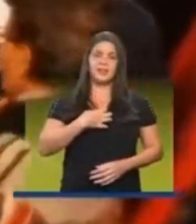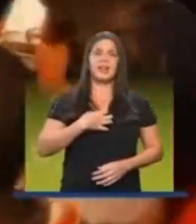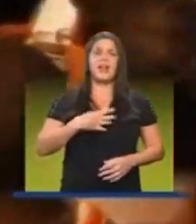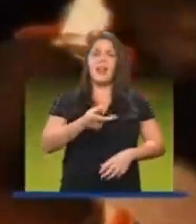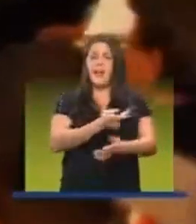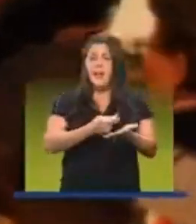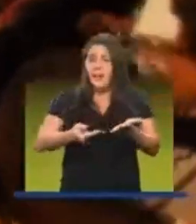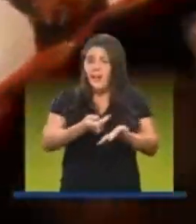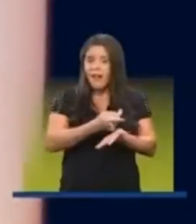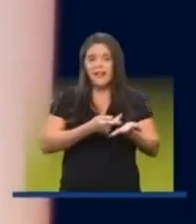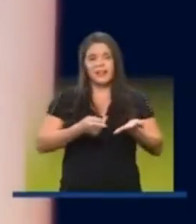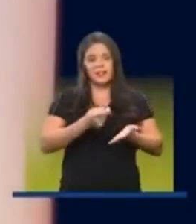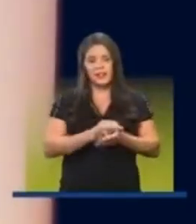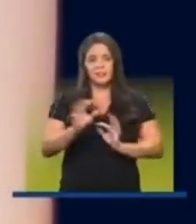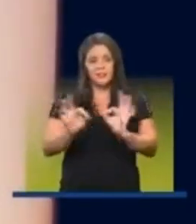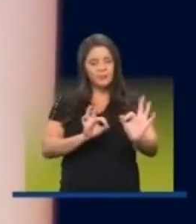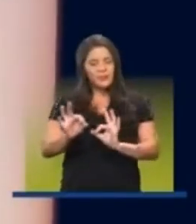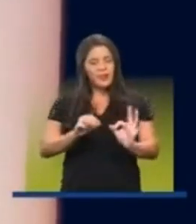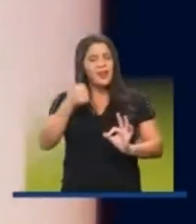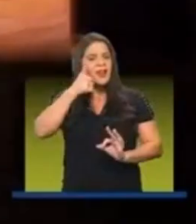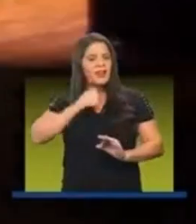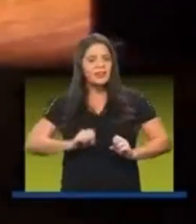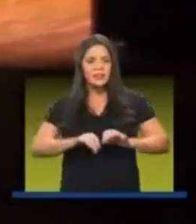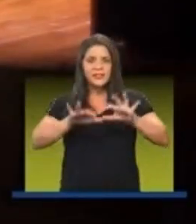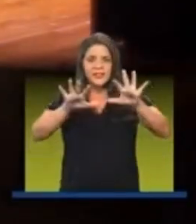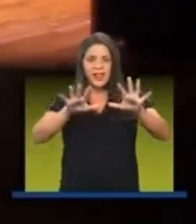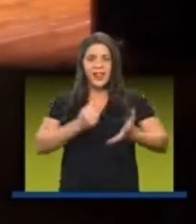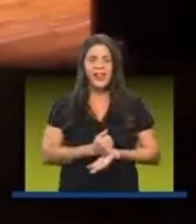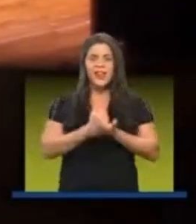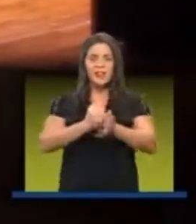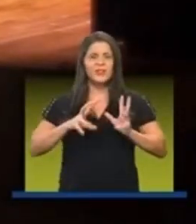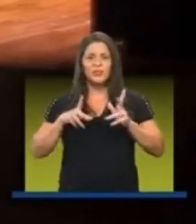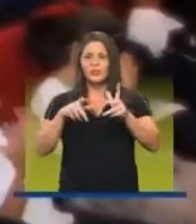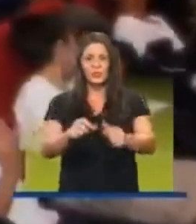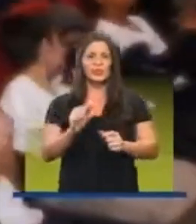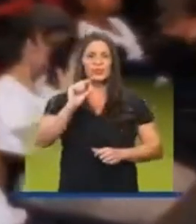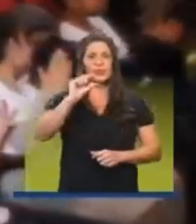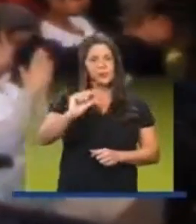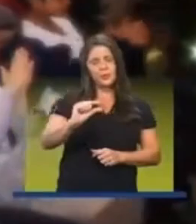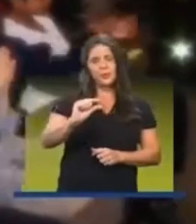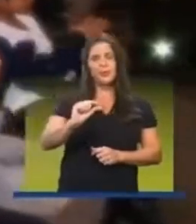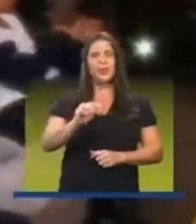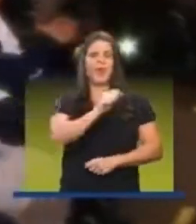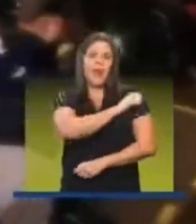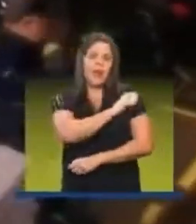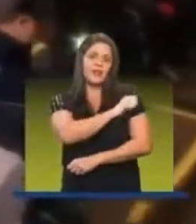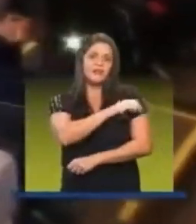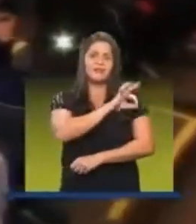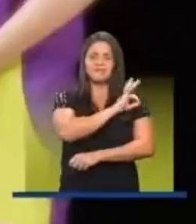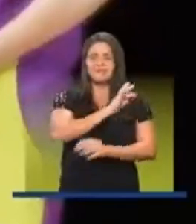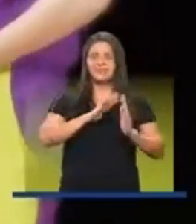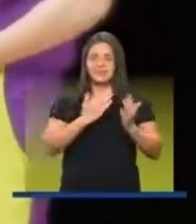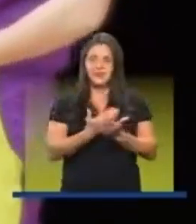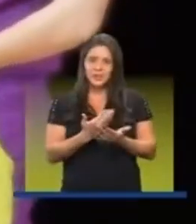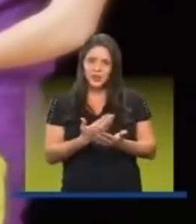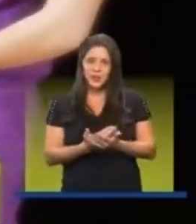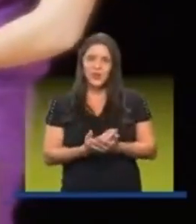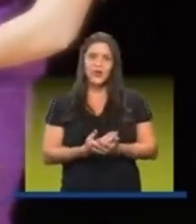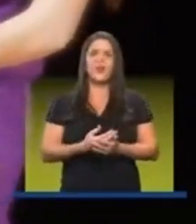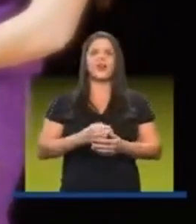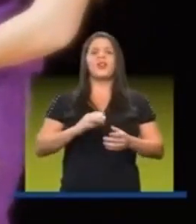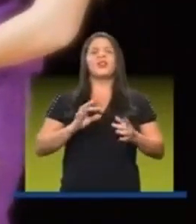e formar plateia, o projeto Hora da Cultura leva de tudo um pouco para os alunos da rede municipal. Tem oficinas,